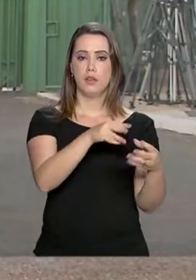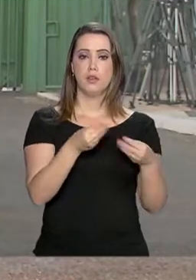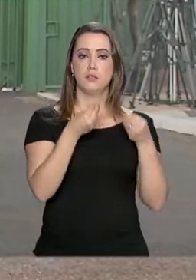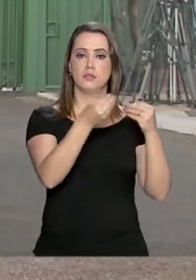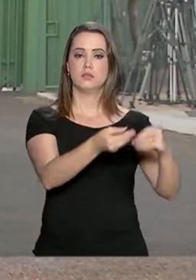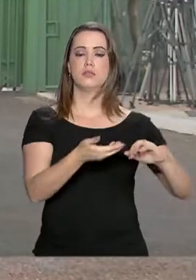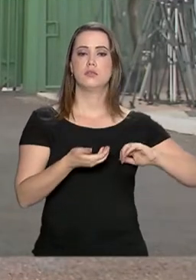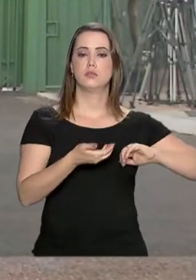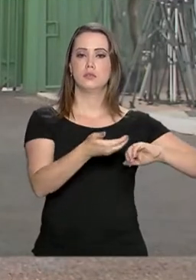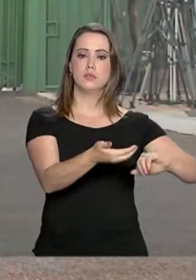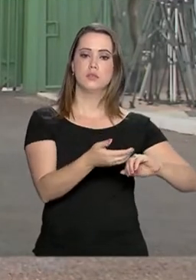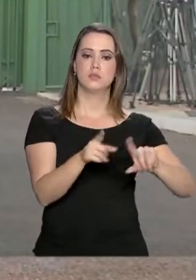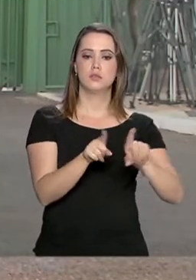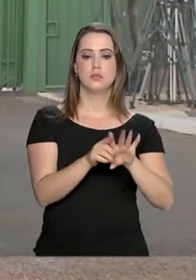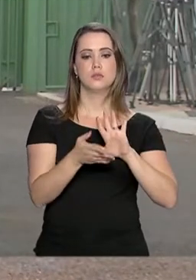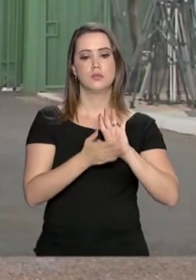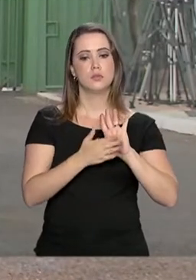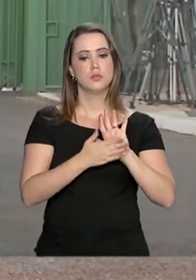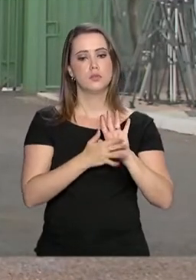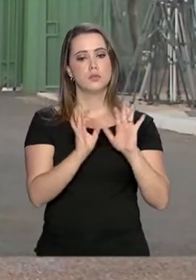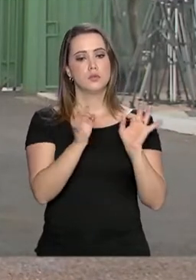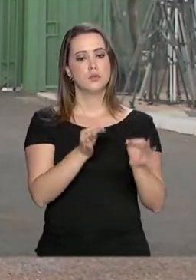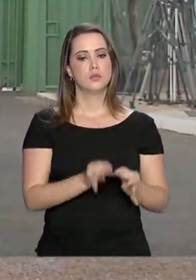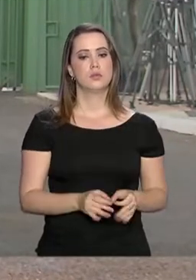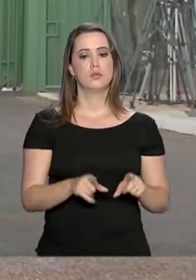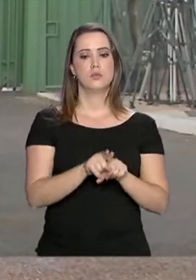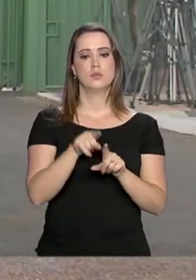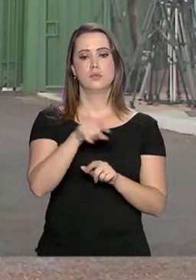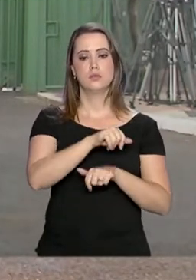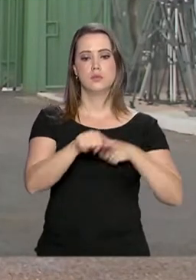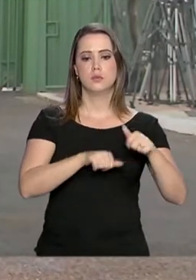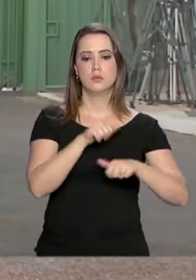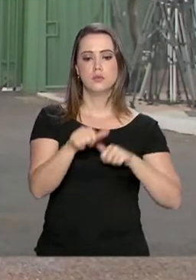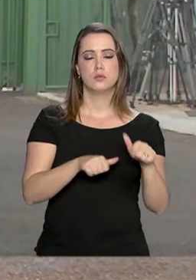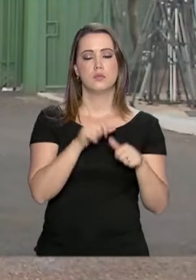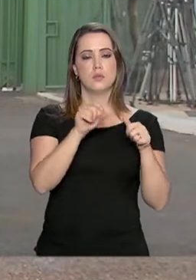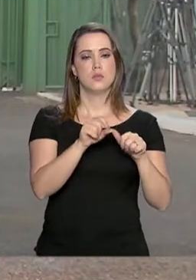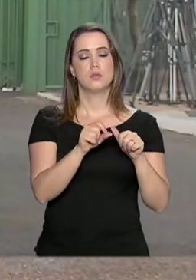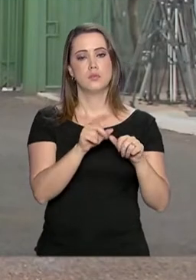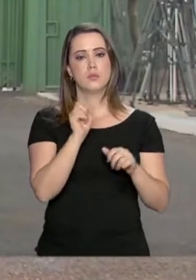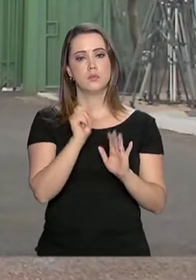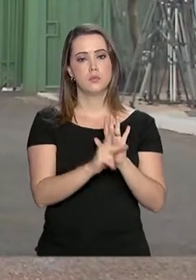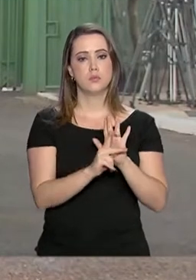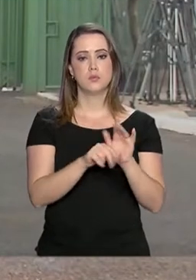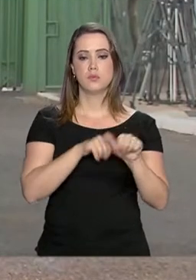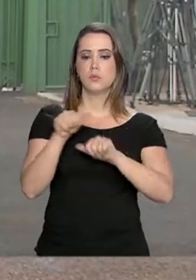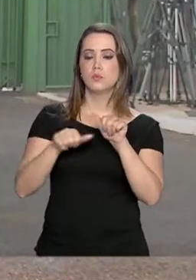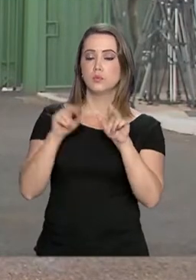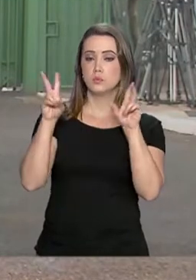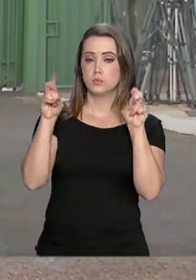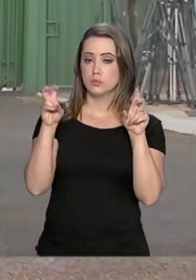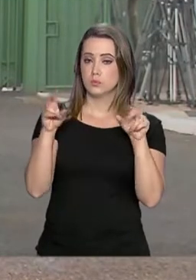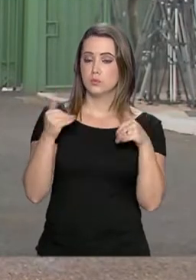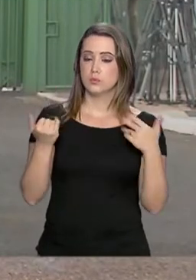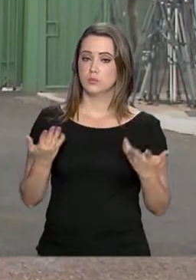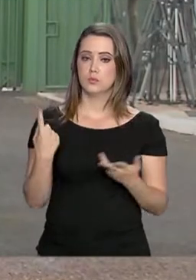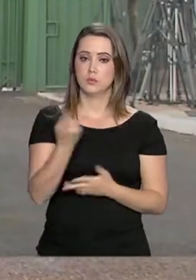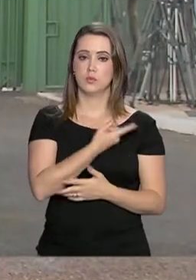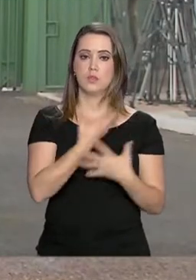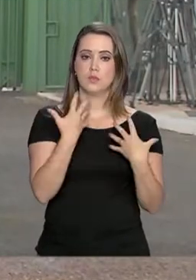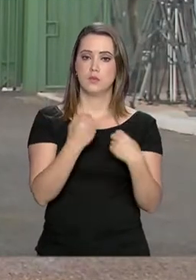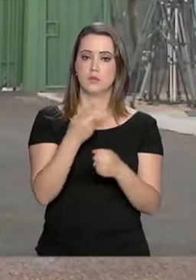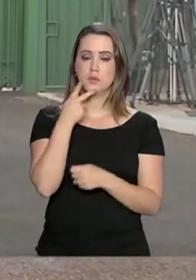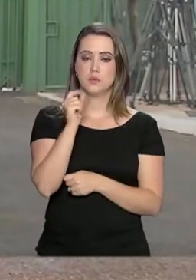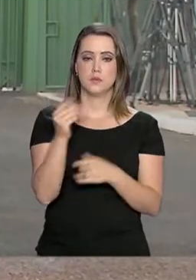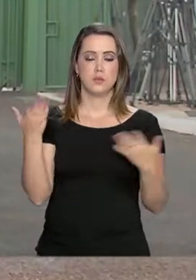Congresso Nacional, vai enviar a proposta definitiva de reforma da Previdência. Mudando um pouco de assunto, nós vamos falar